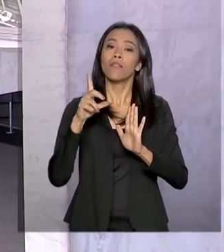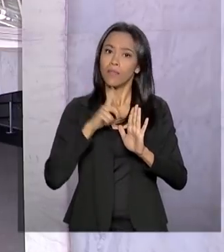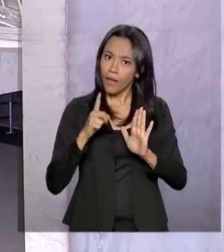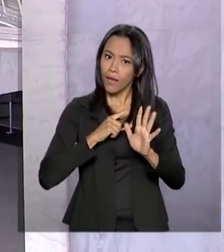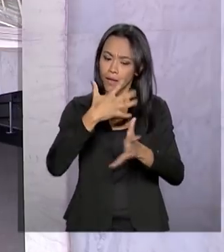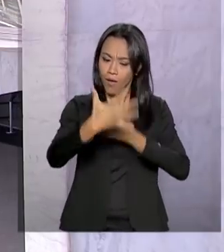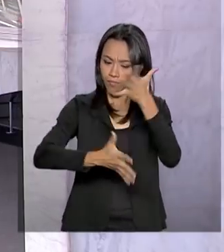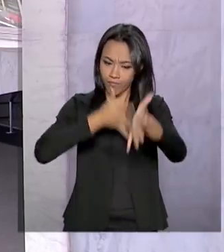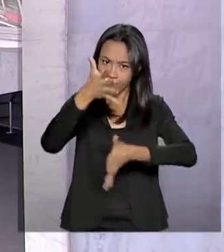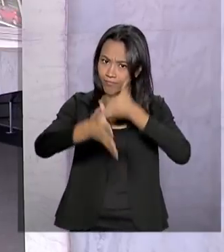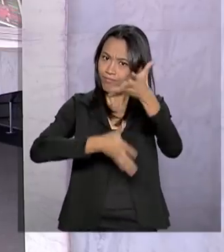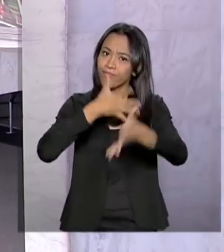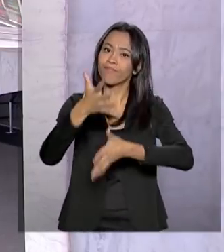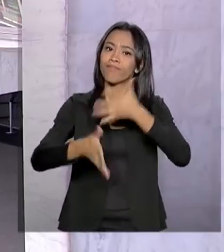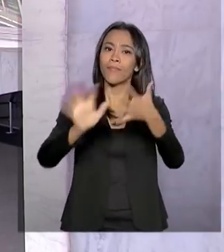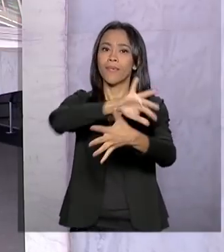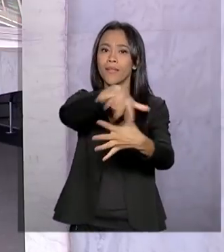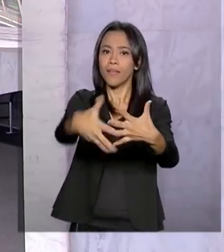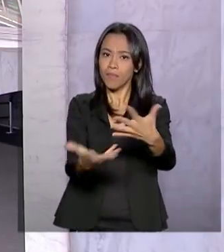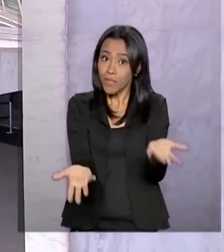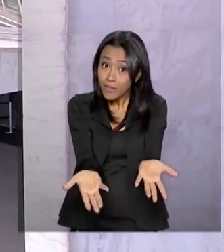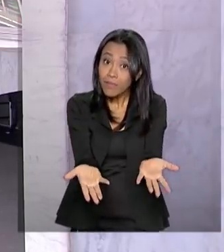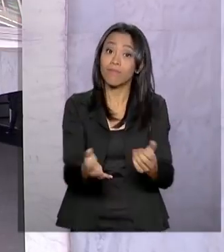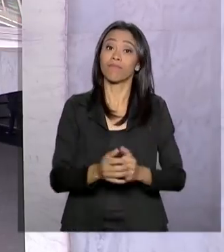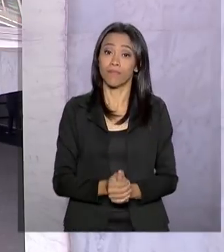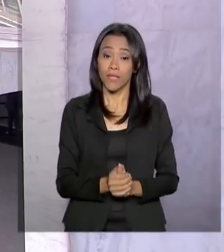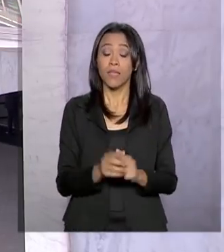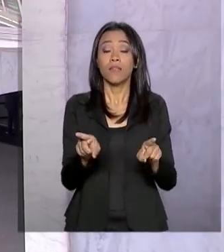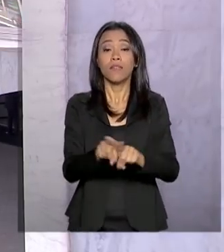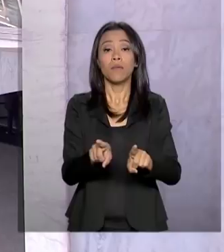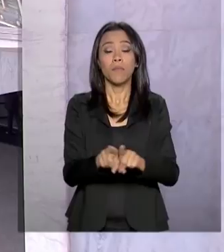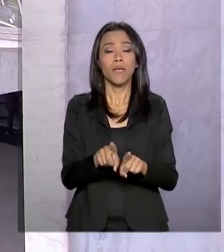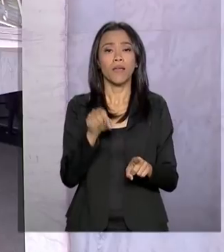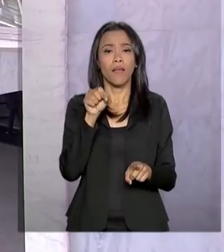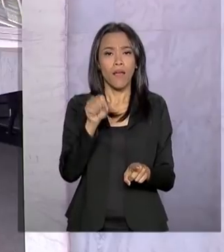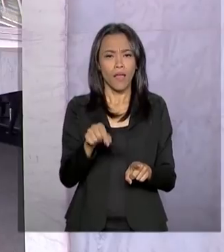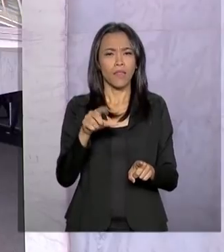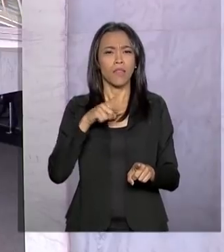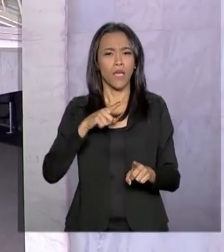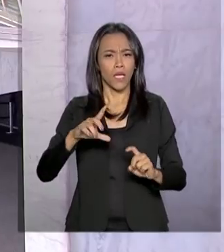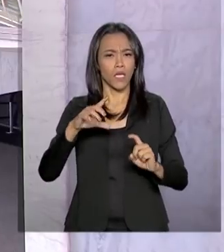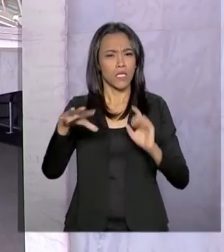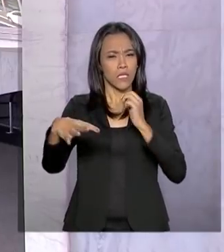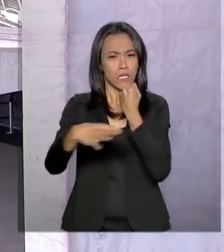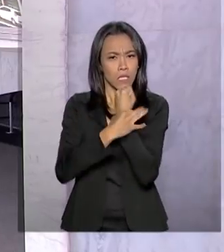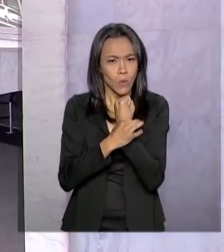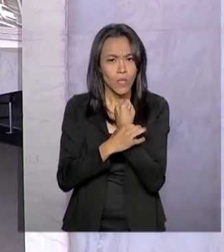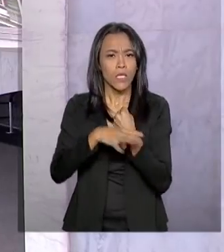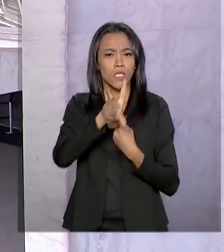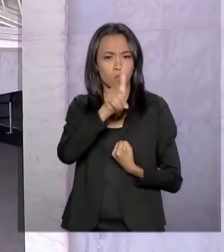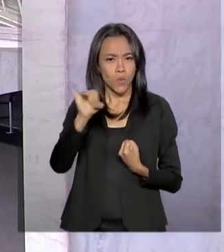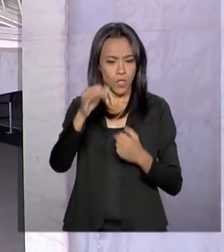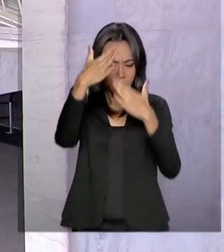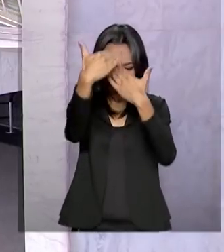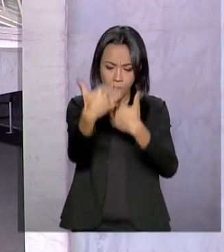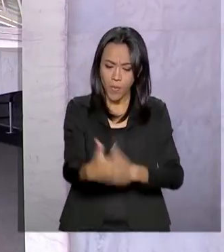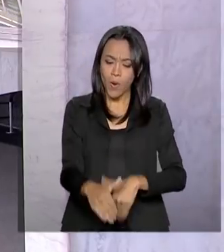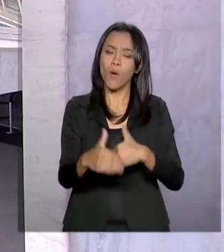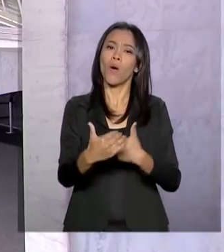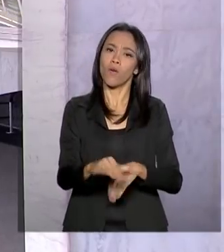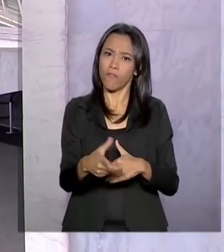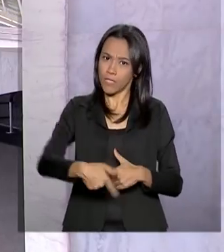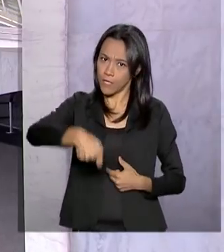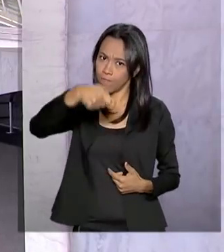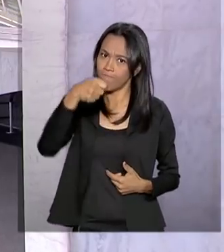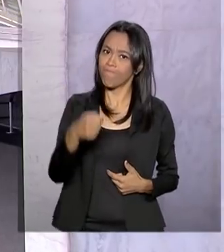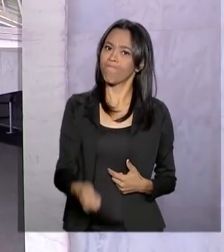em língua brasileira de sinais em libras. Além disso, o esquema de segurança no dia da aplicação da prova será mais